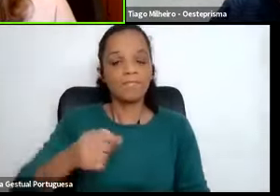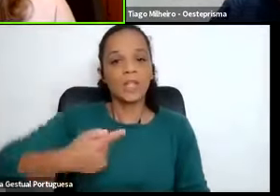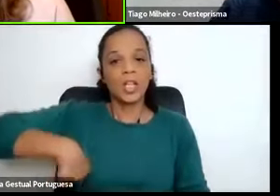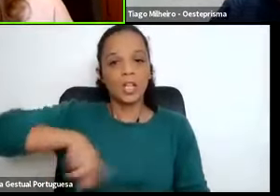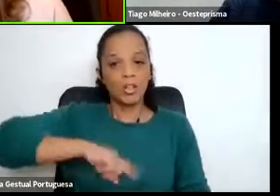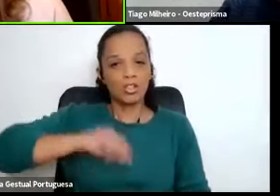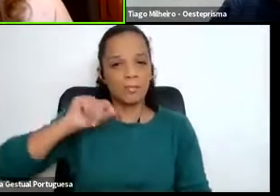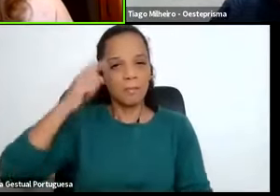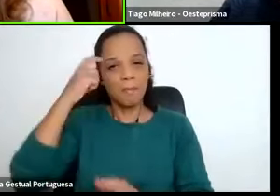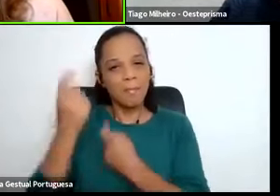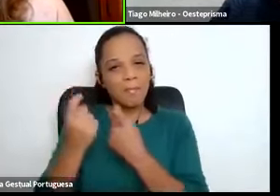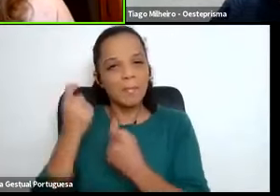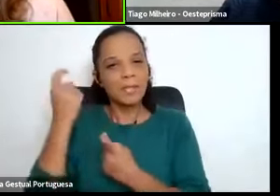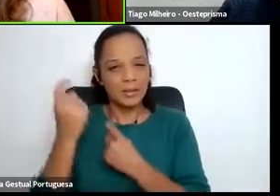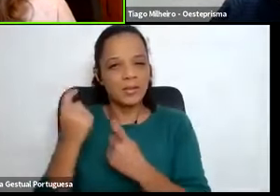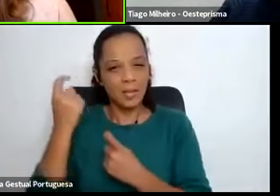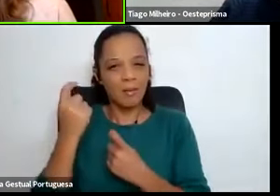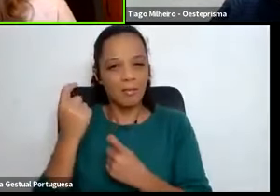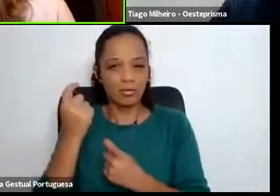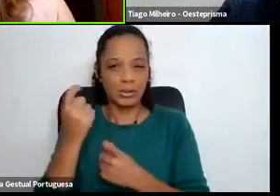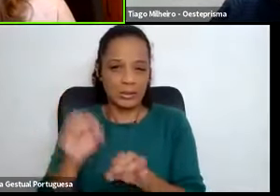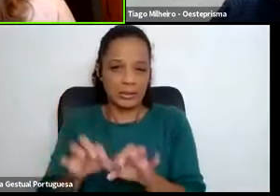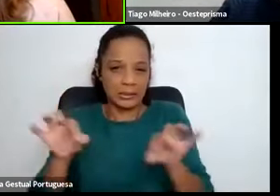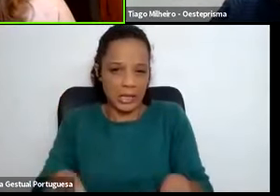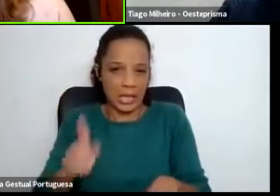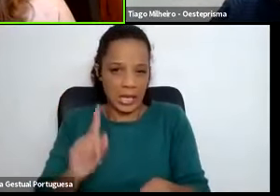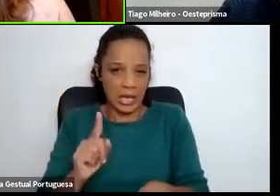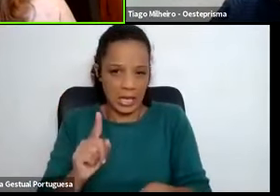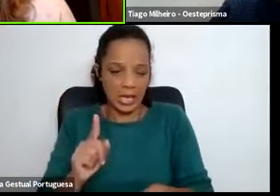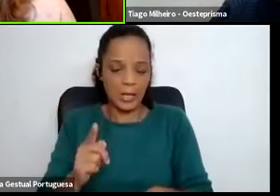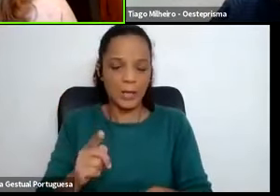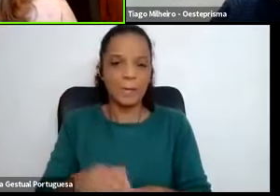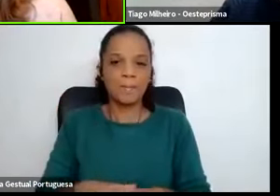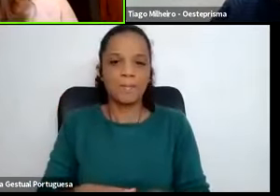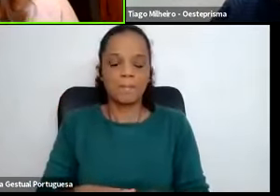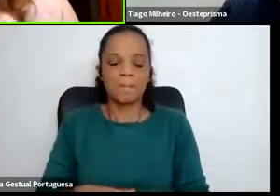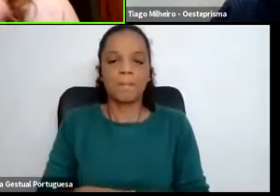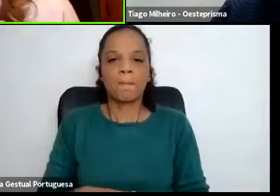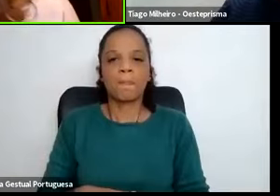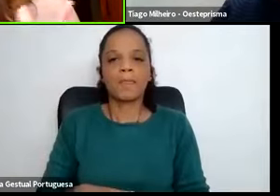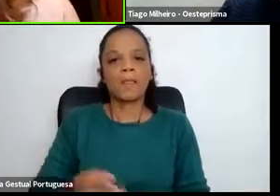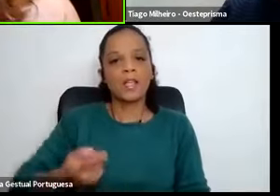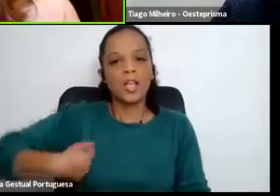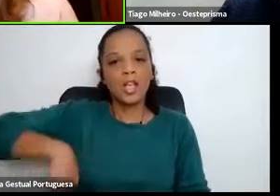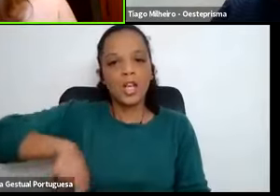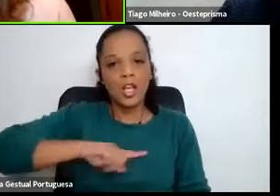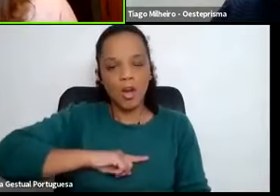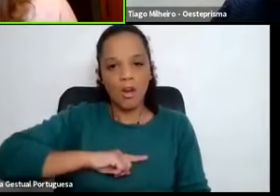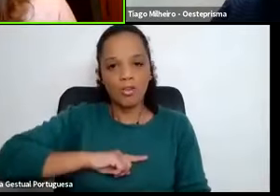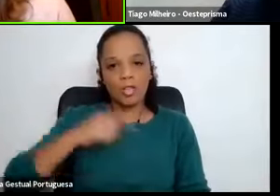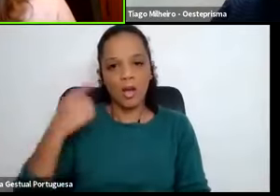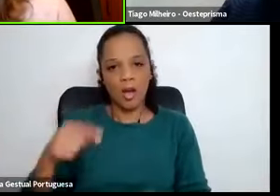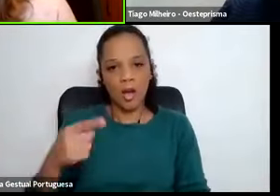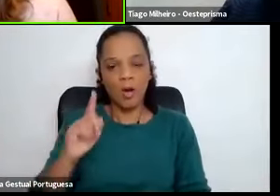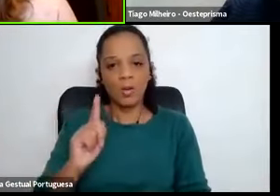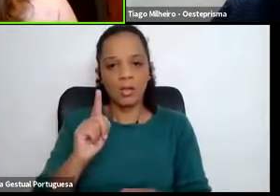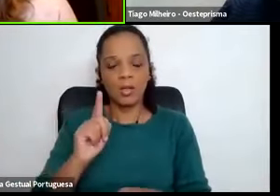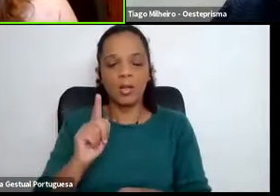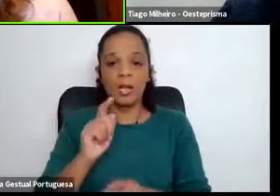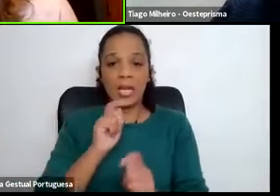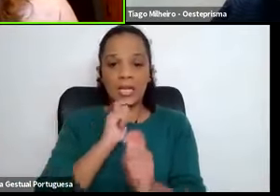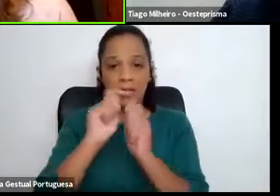assim e temos realmente essa pretende do acompanhamento às